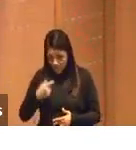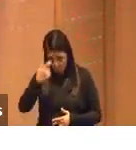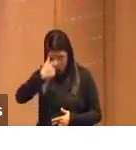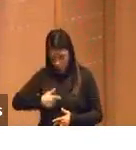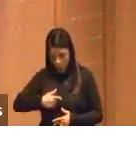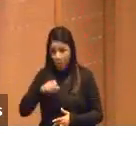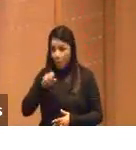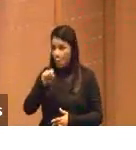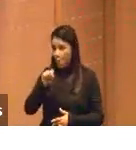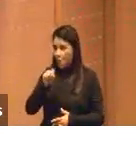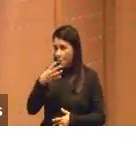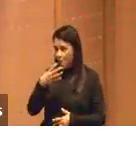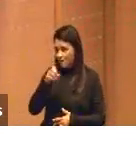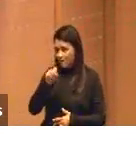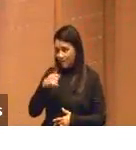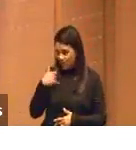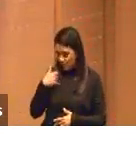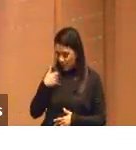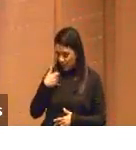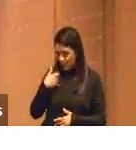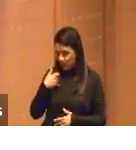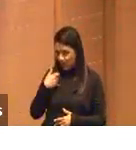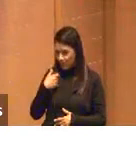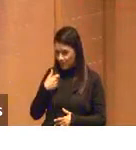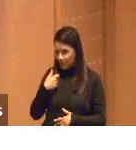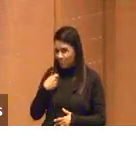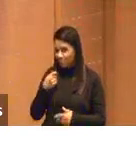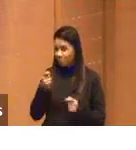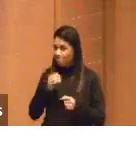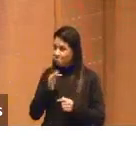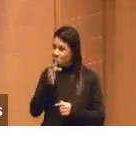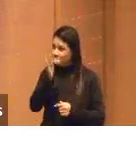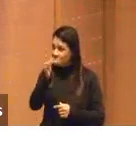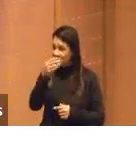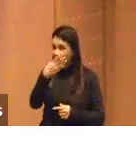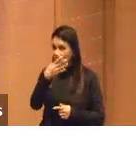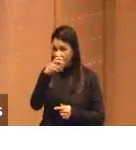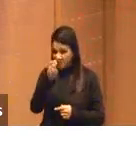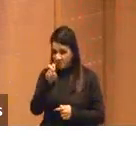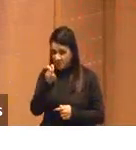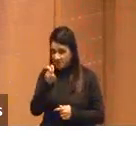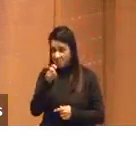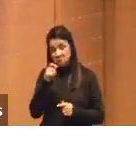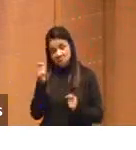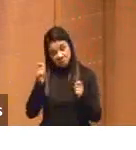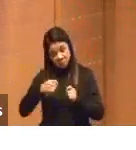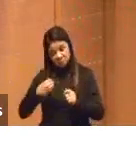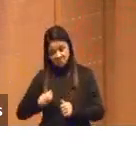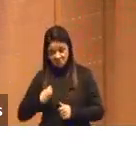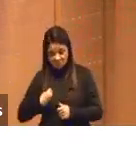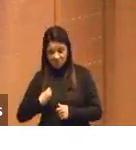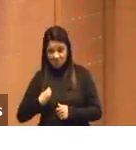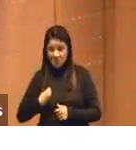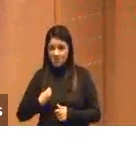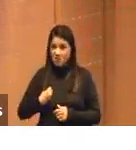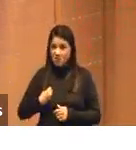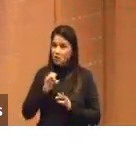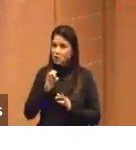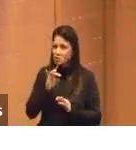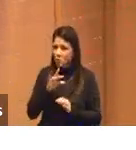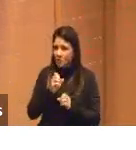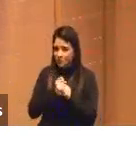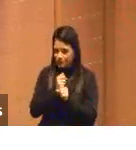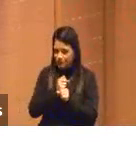tenho 48 anos, estatisticamente, eu espero acompanhar, porque, claro, isso não vai acontecer só em 2045,